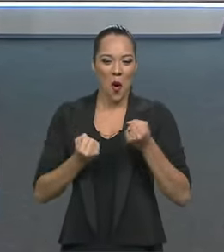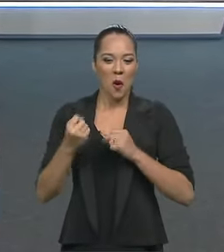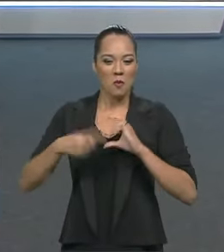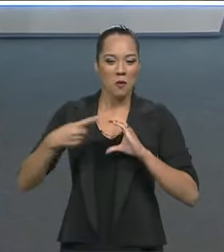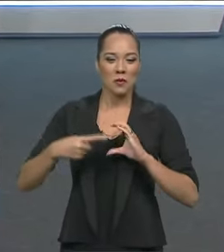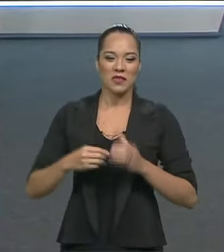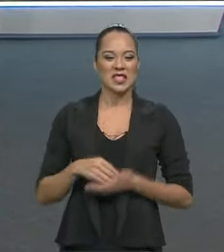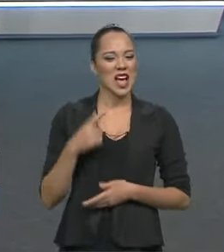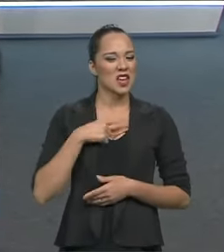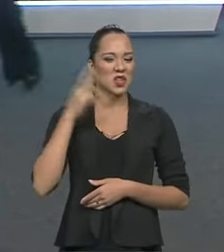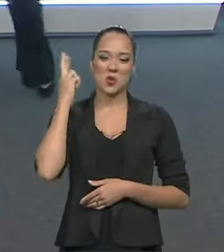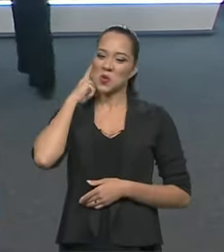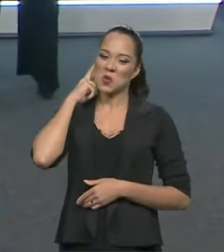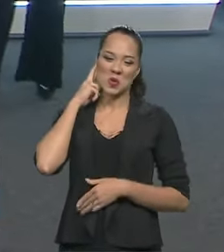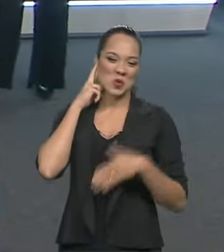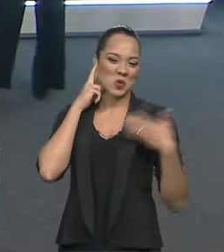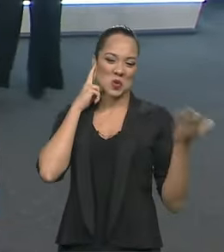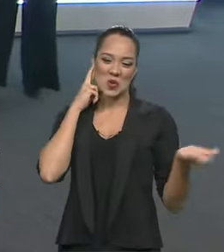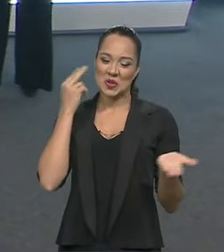Eu já sou surdo mesmo, não, desculpa.